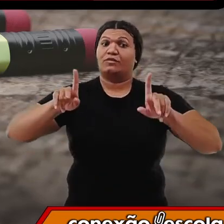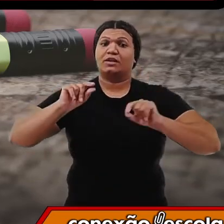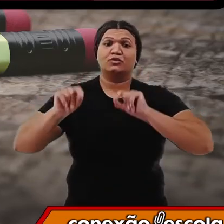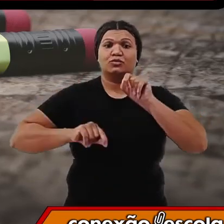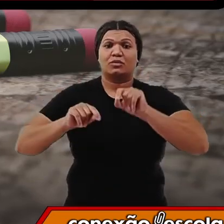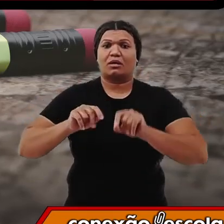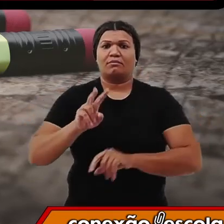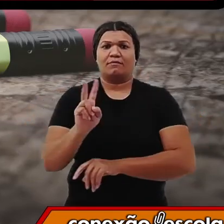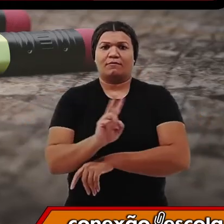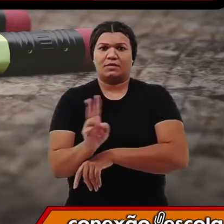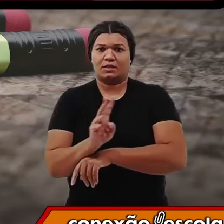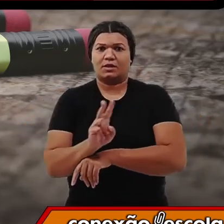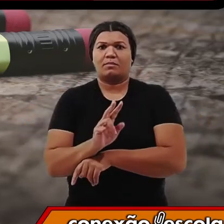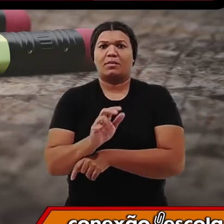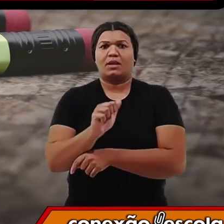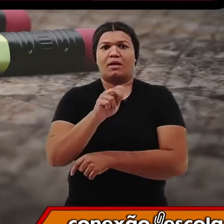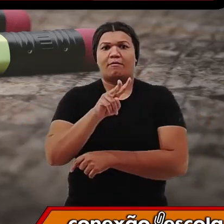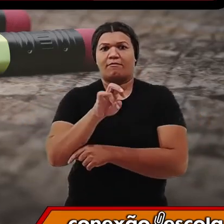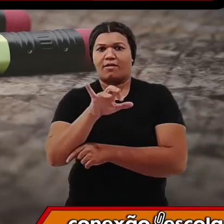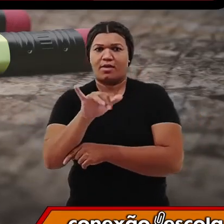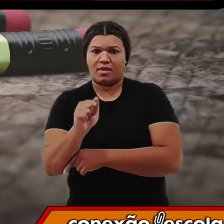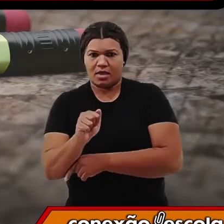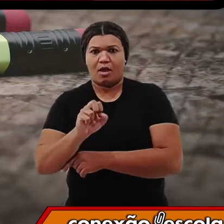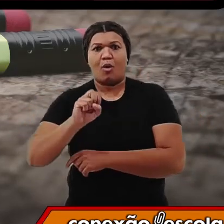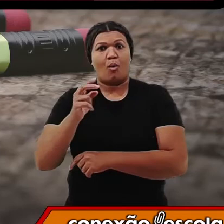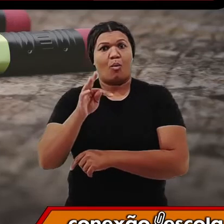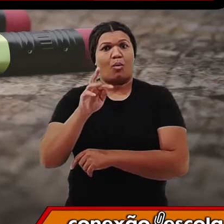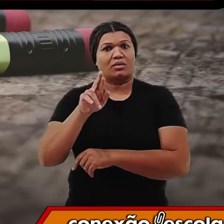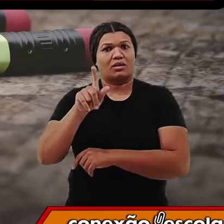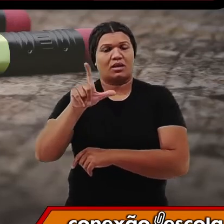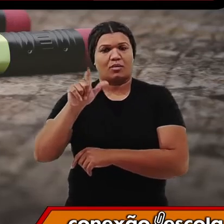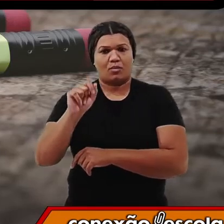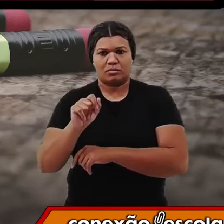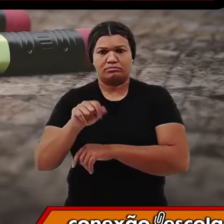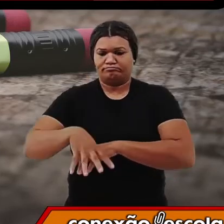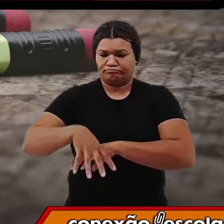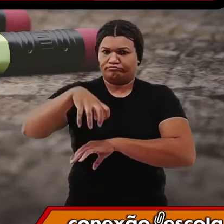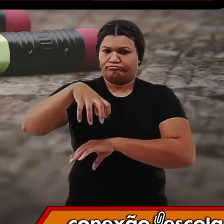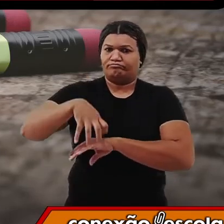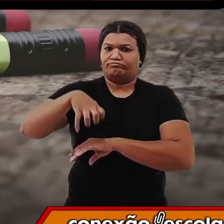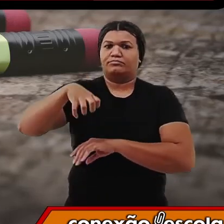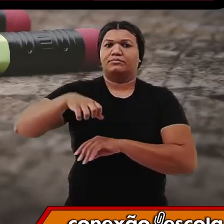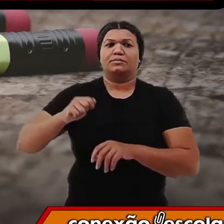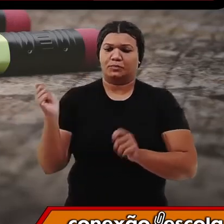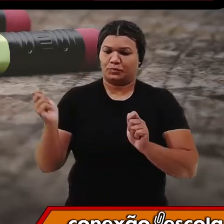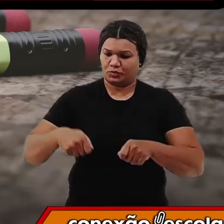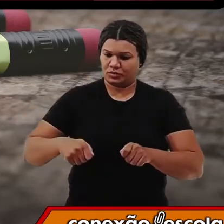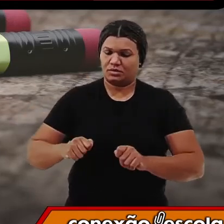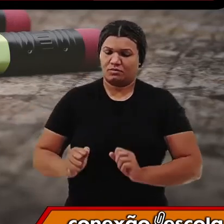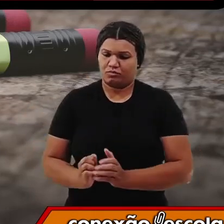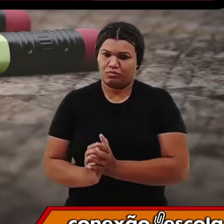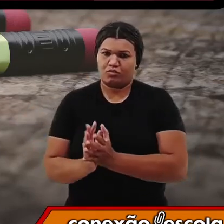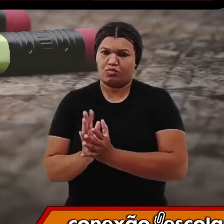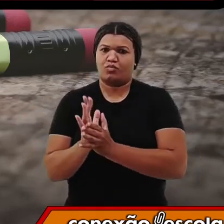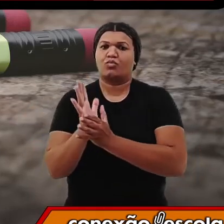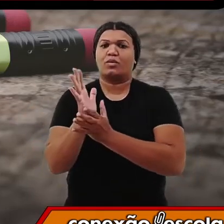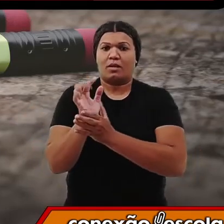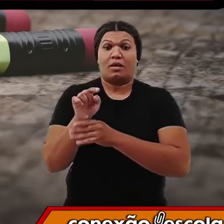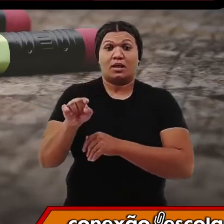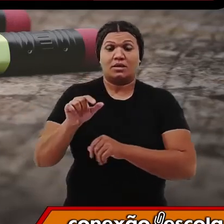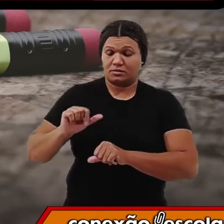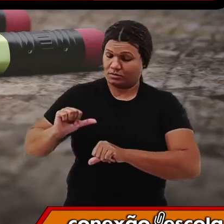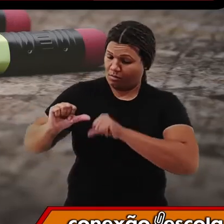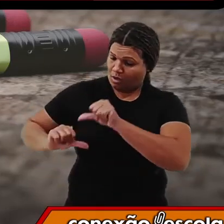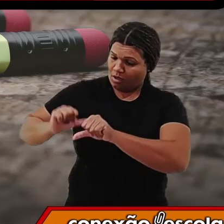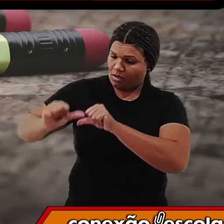que o trigo retira do solo para poder crescer. Esse intervalo permite que o solo possa repor